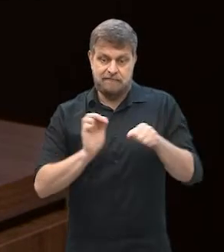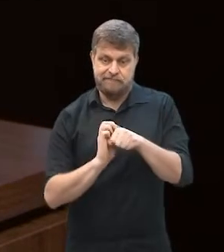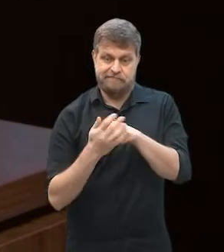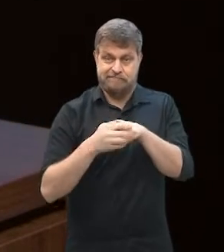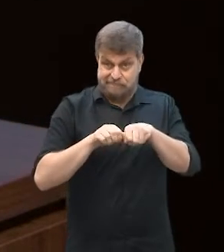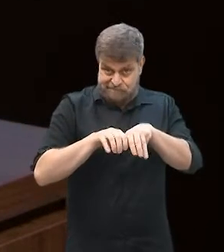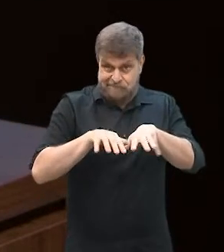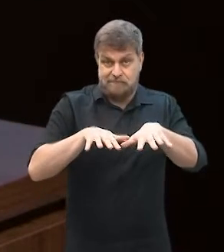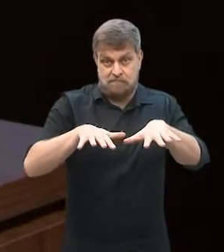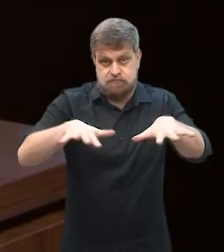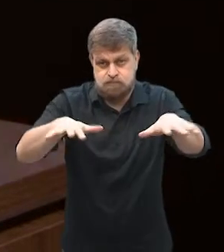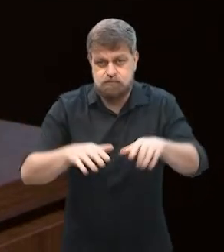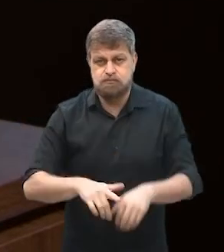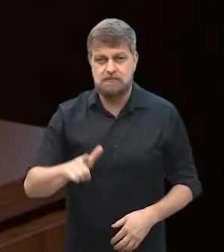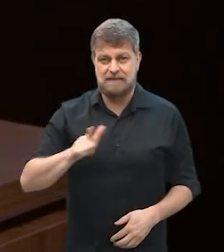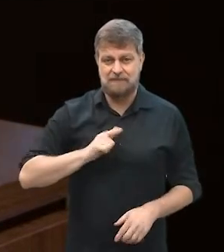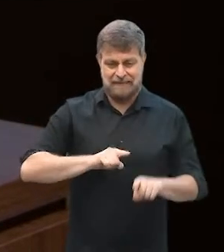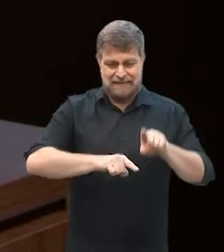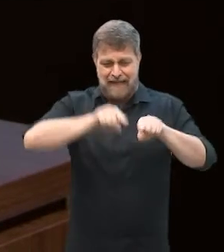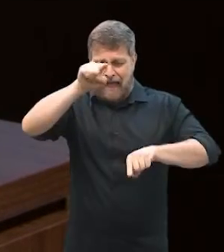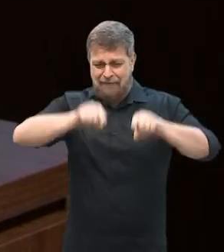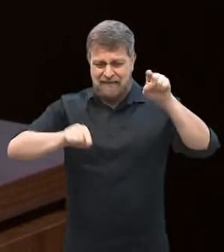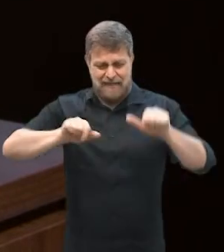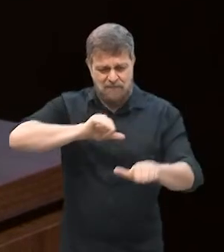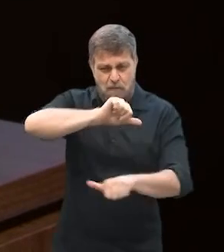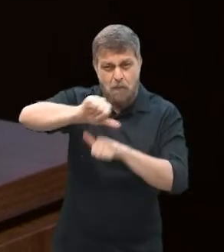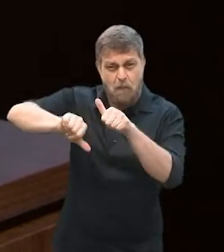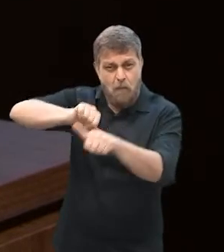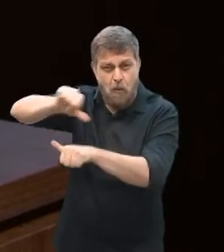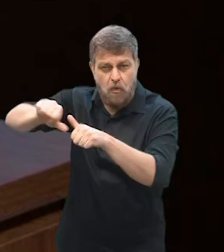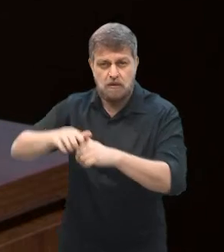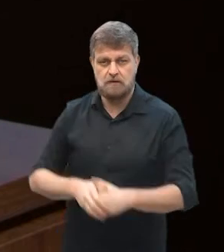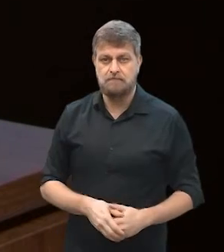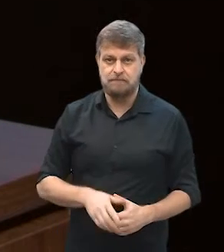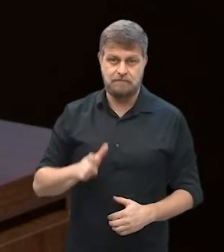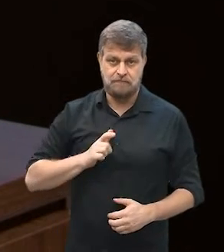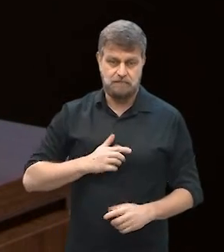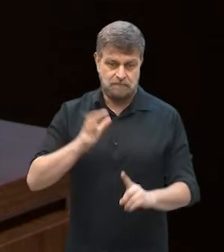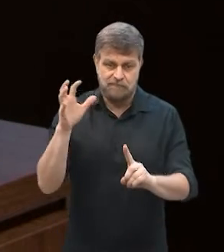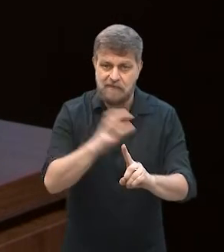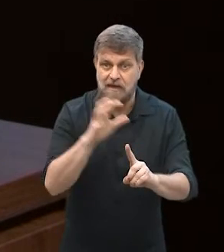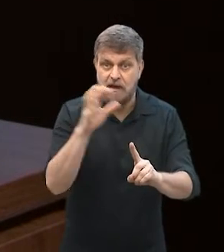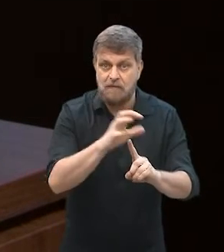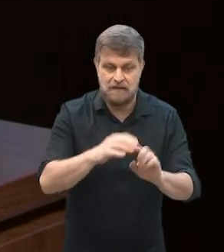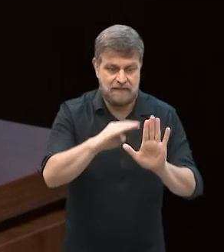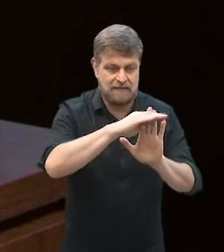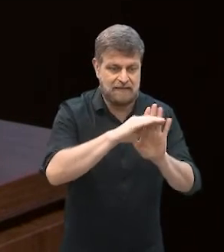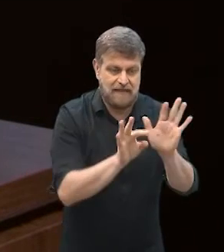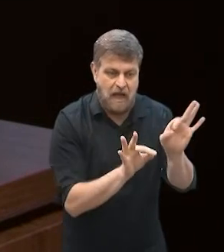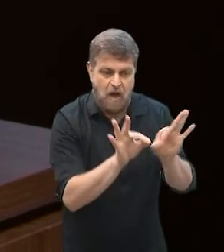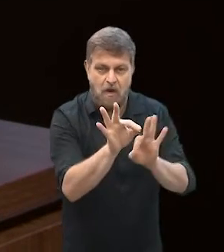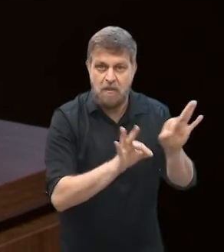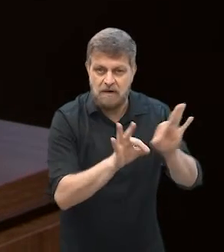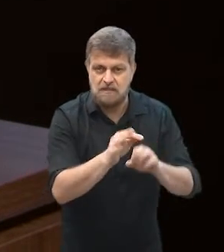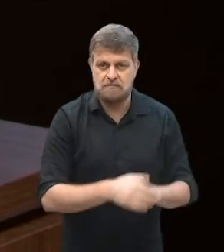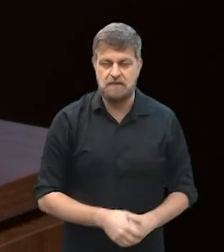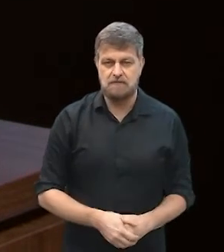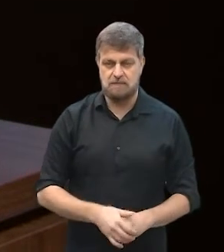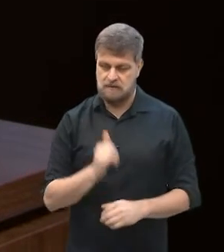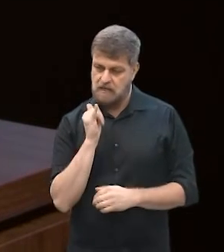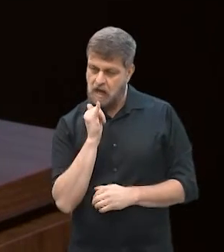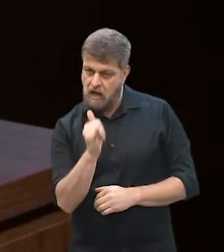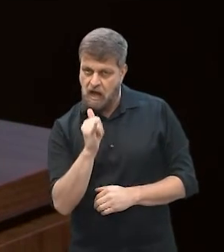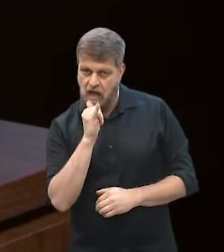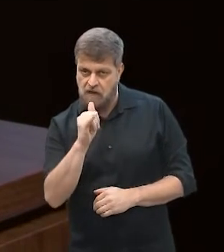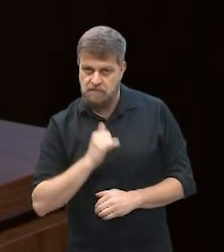sanitária, então essas variáveis todas mudam, e claro que isso impacta no nosso planejamento, então eu costumo dizer muito